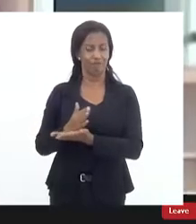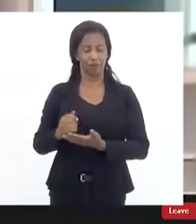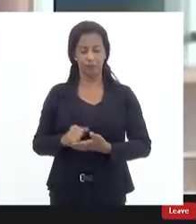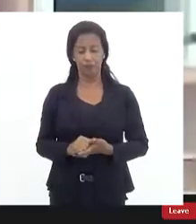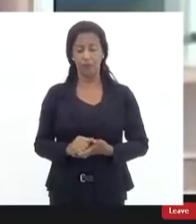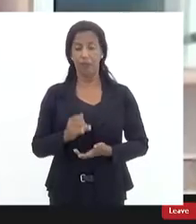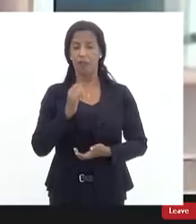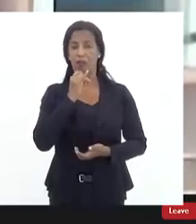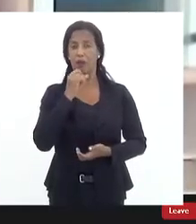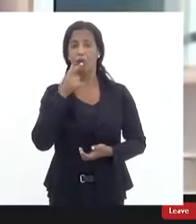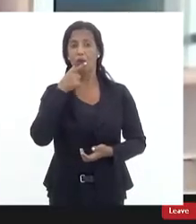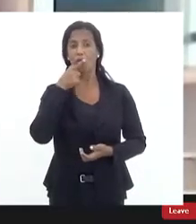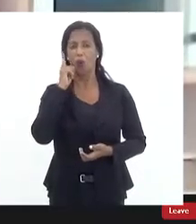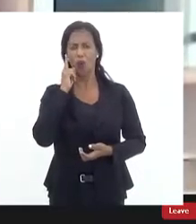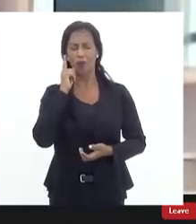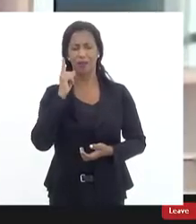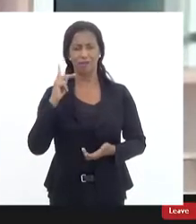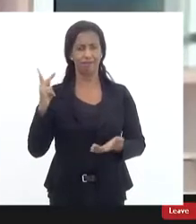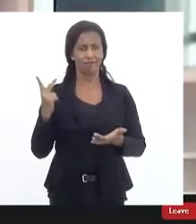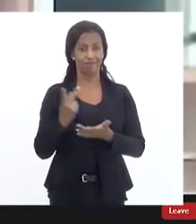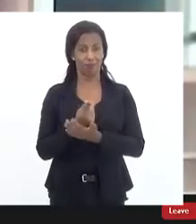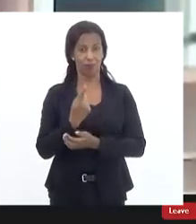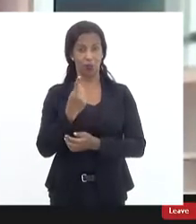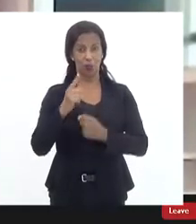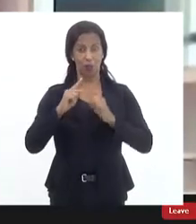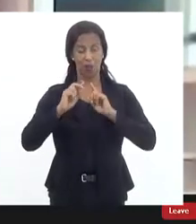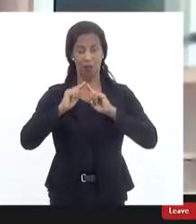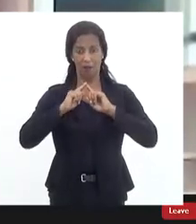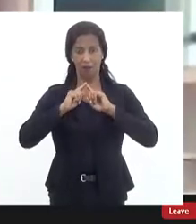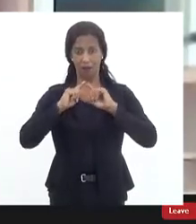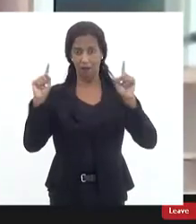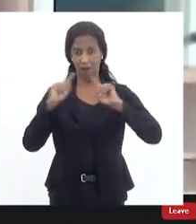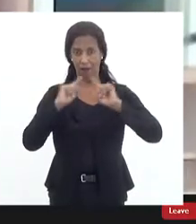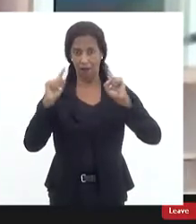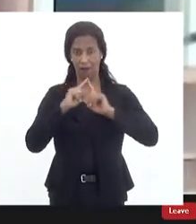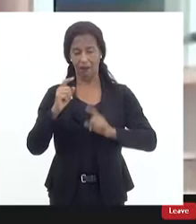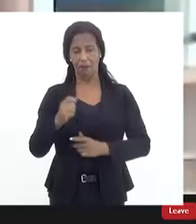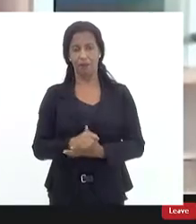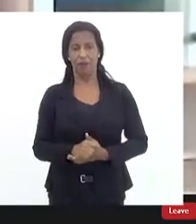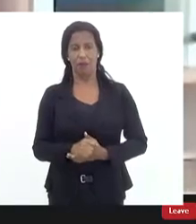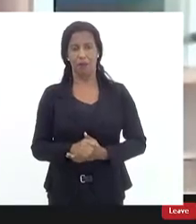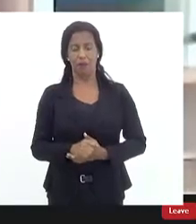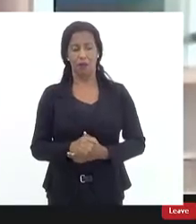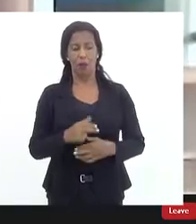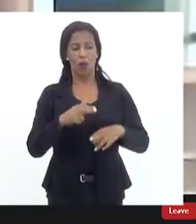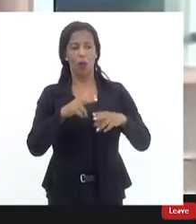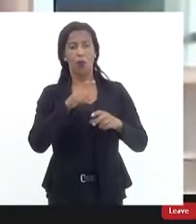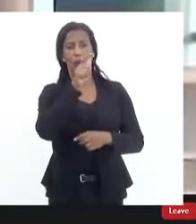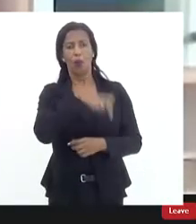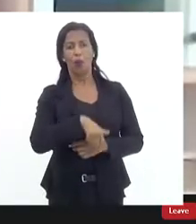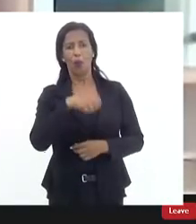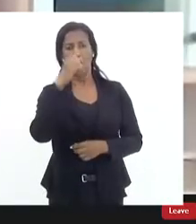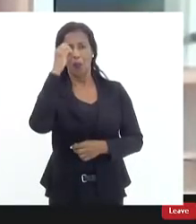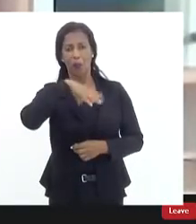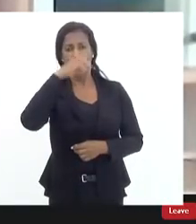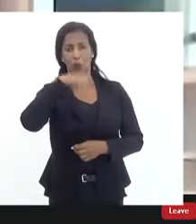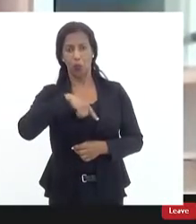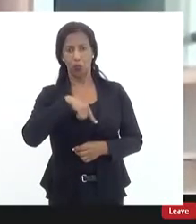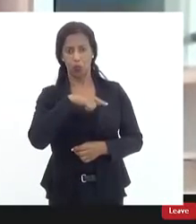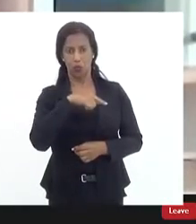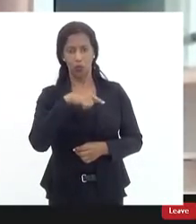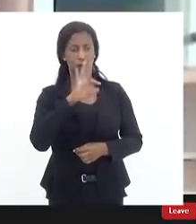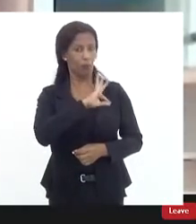ontem nós recebemos uma denúncia de um determinado abuso por parte da polícia de uma cidadã